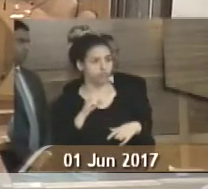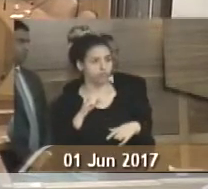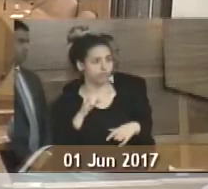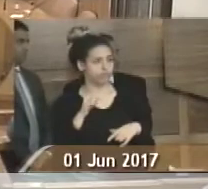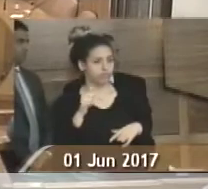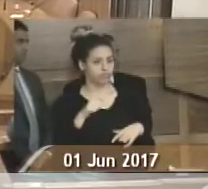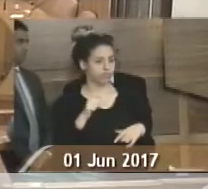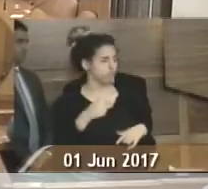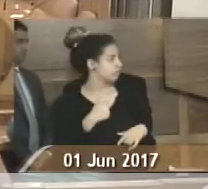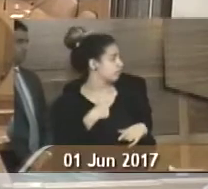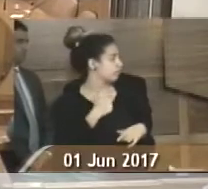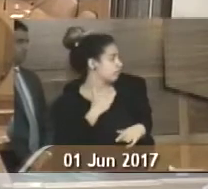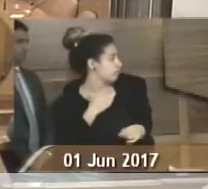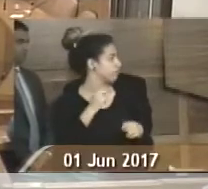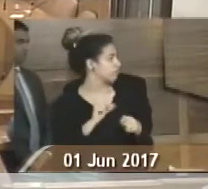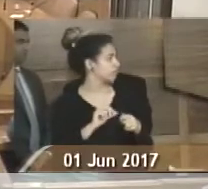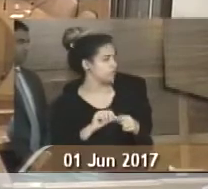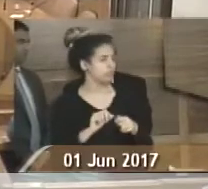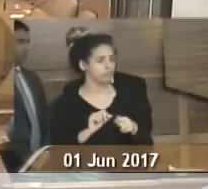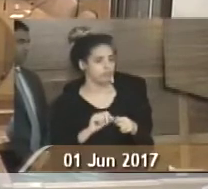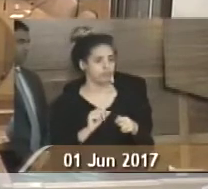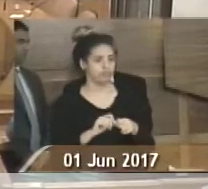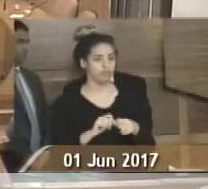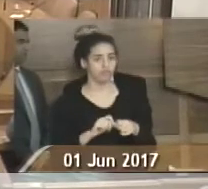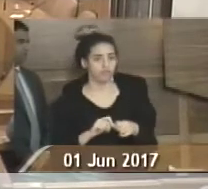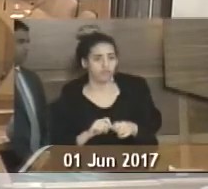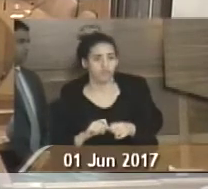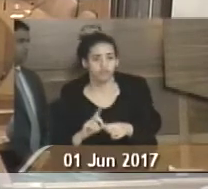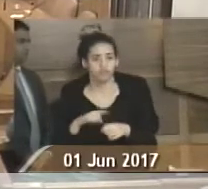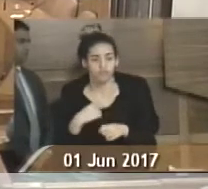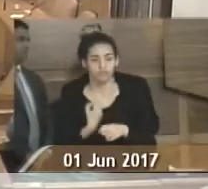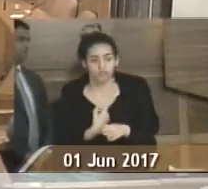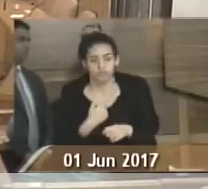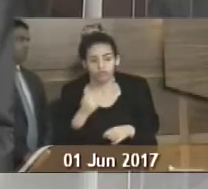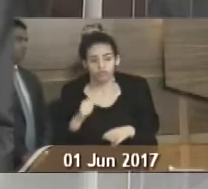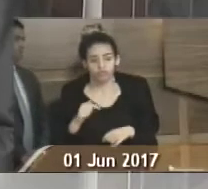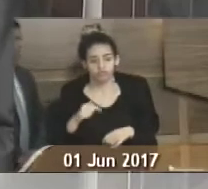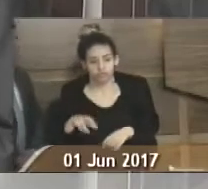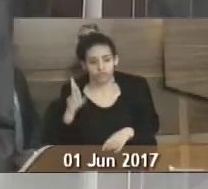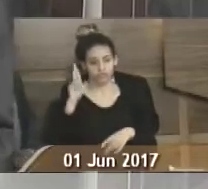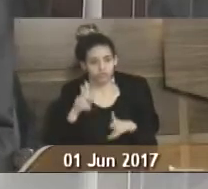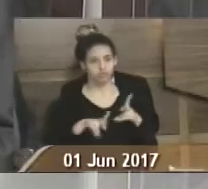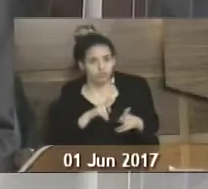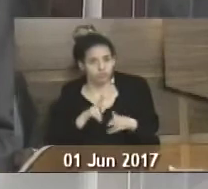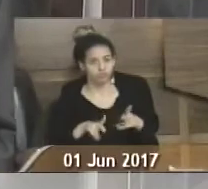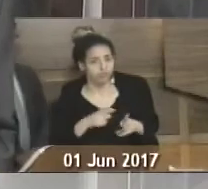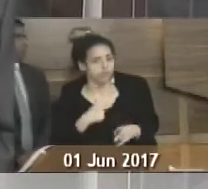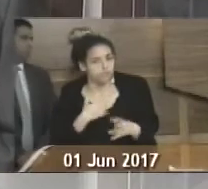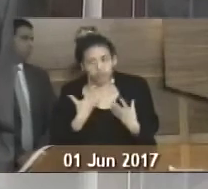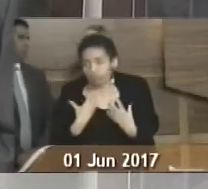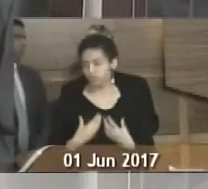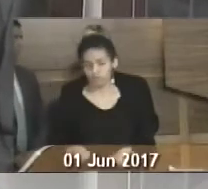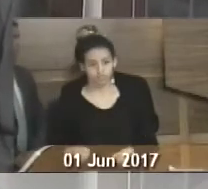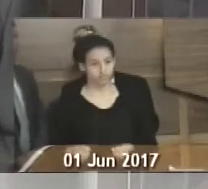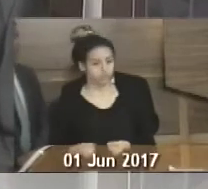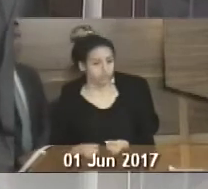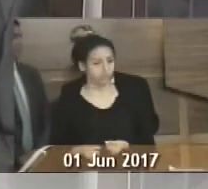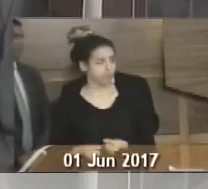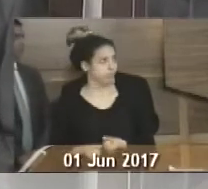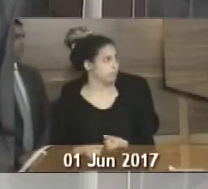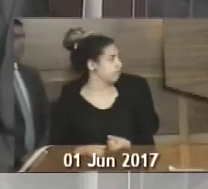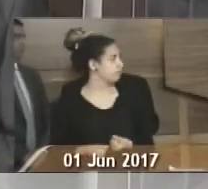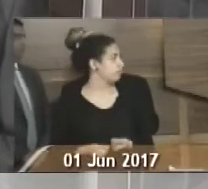farei. Vereador. Nós não somos boneco, nós fomos eleitos para representar o povo. Então, eu não vou aceitar aqui